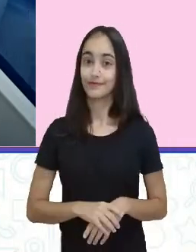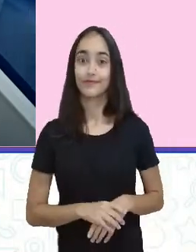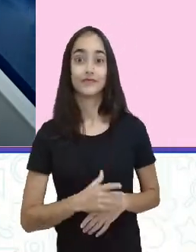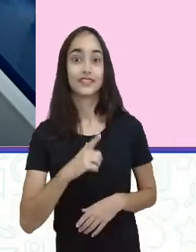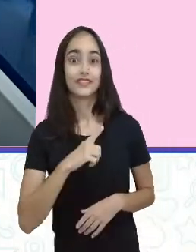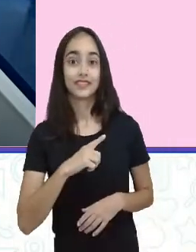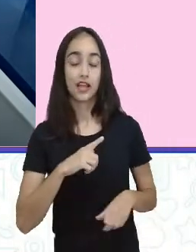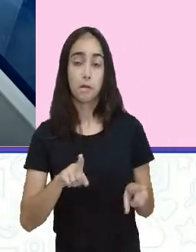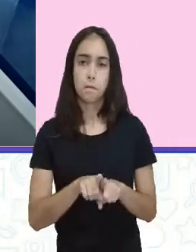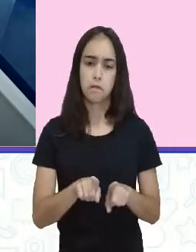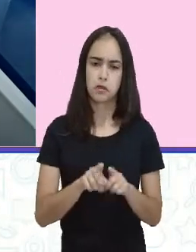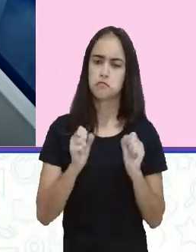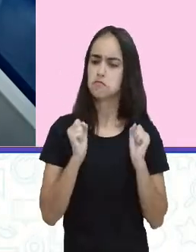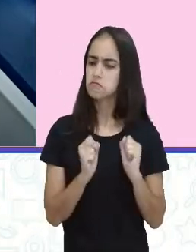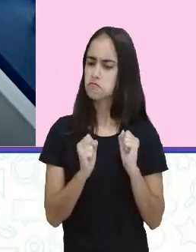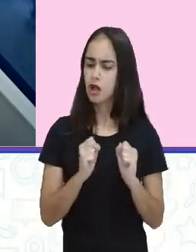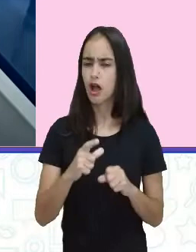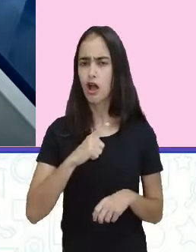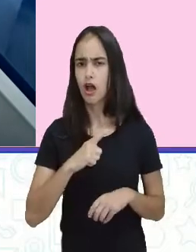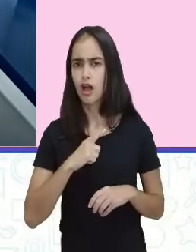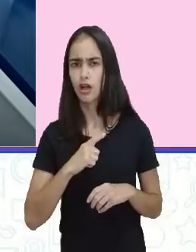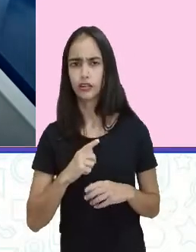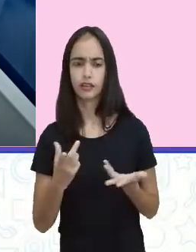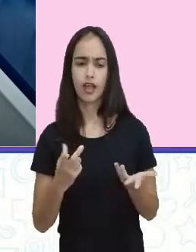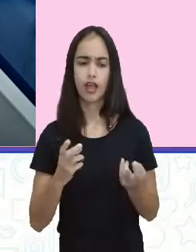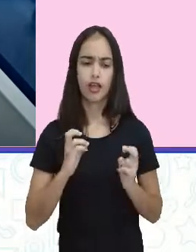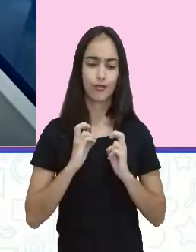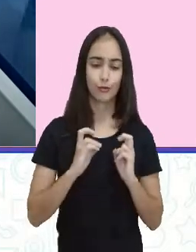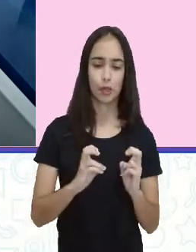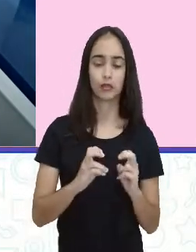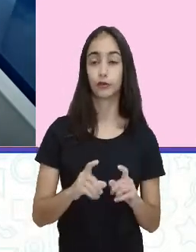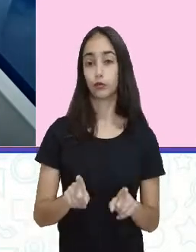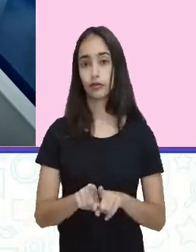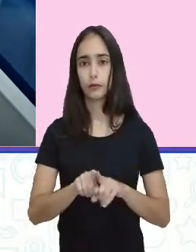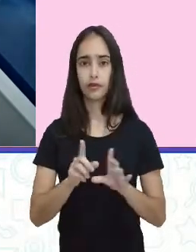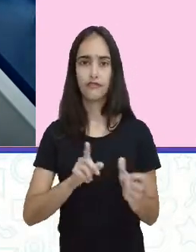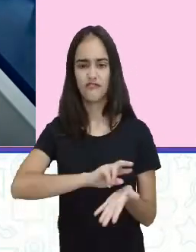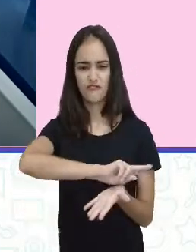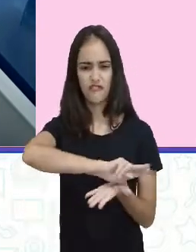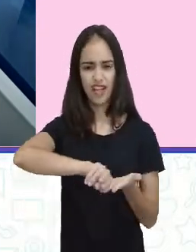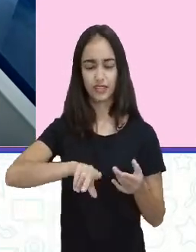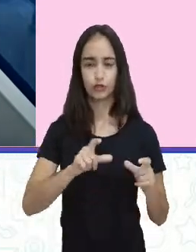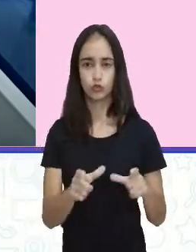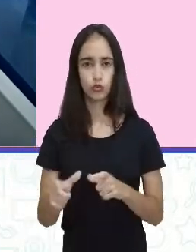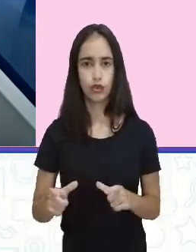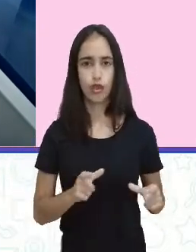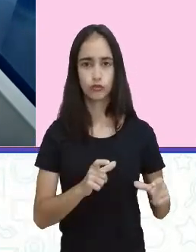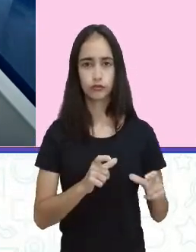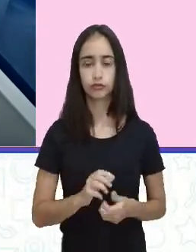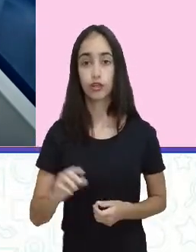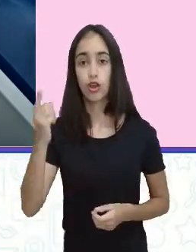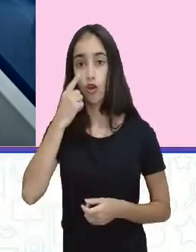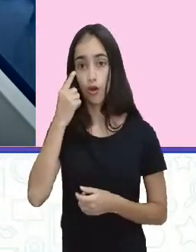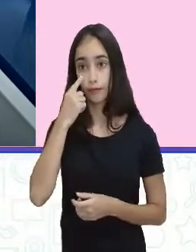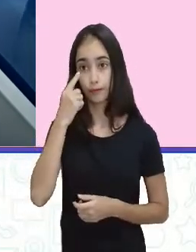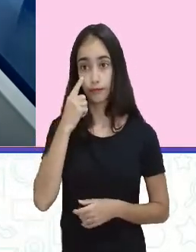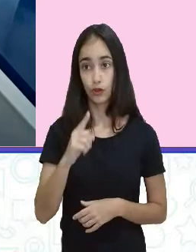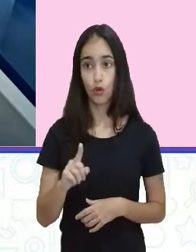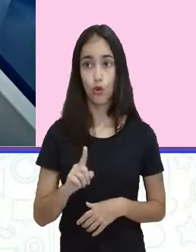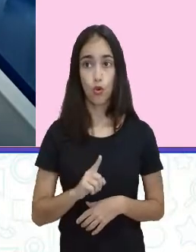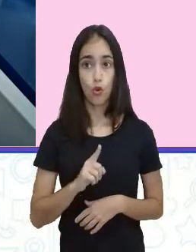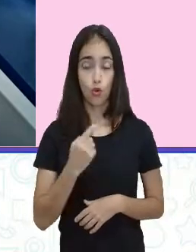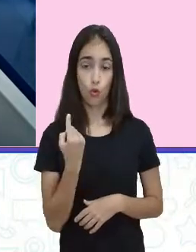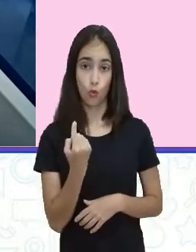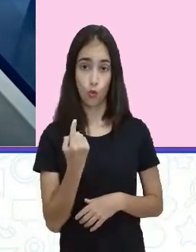no metrô, No metrô. Você tem em vários cantos. O que que eu tô mostrando aí? Uma tá subindo, a setinha ali,